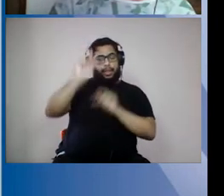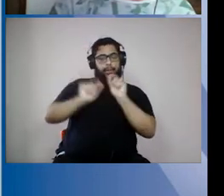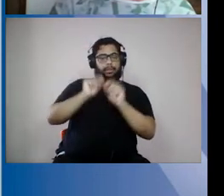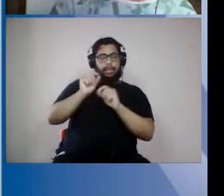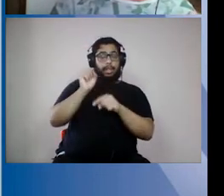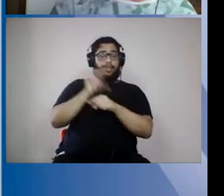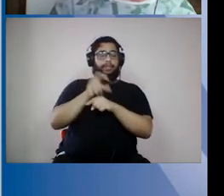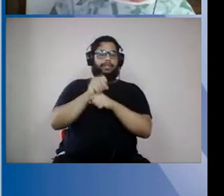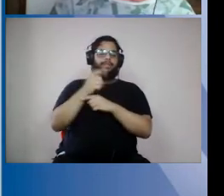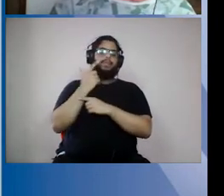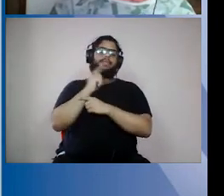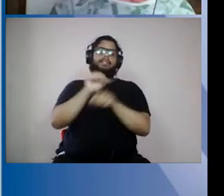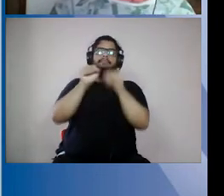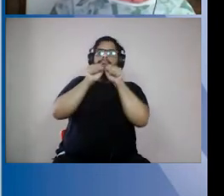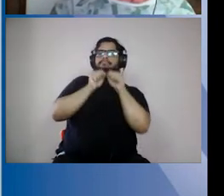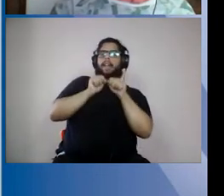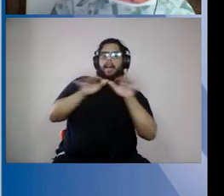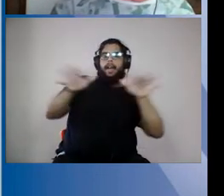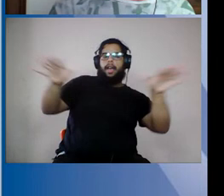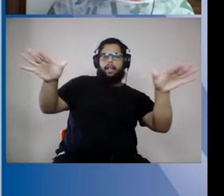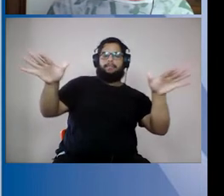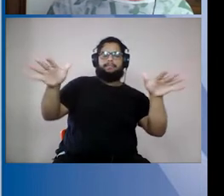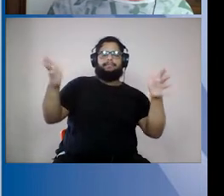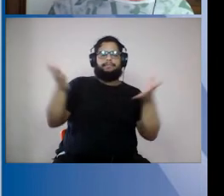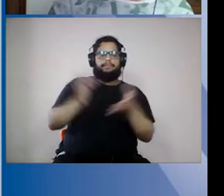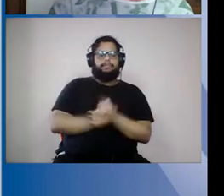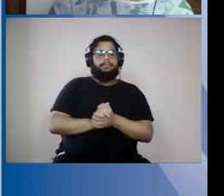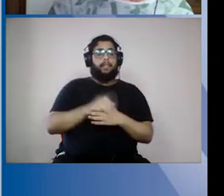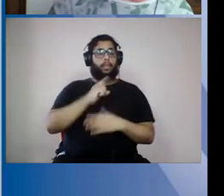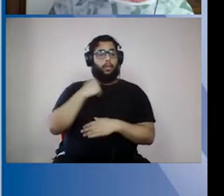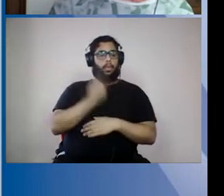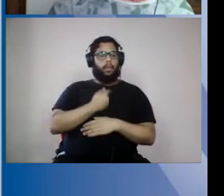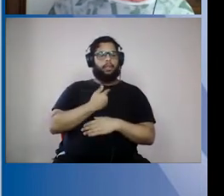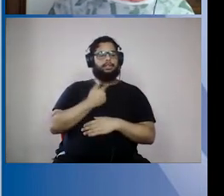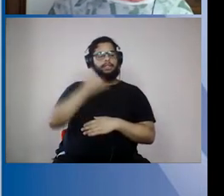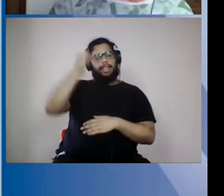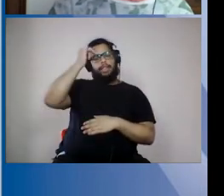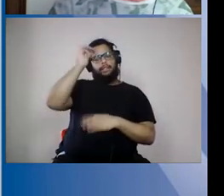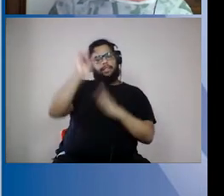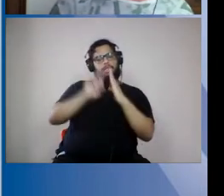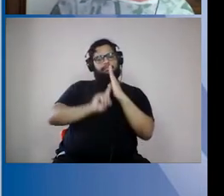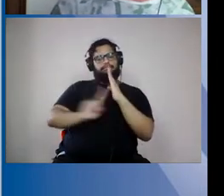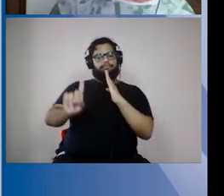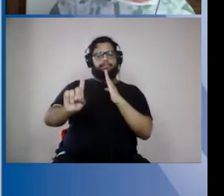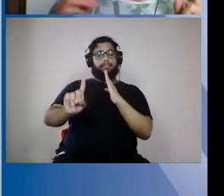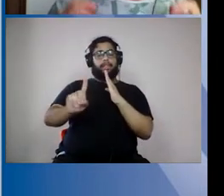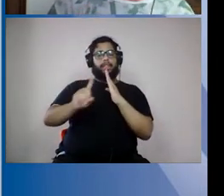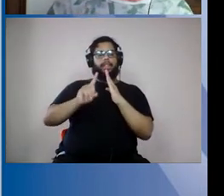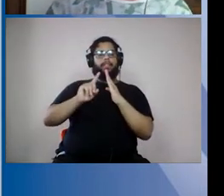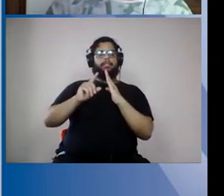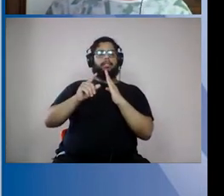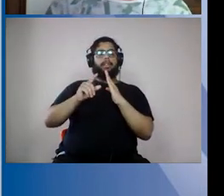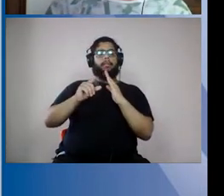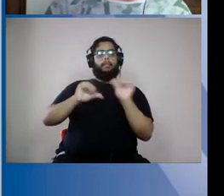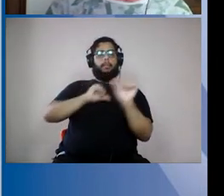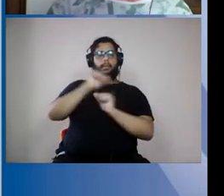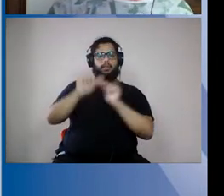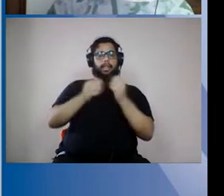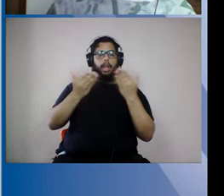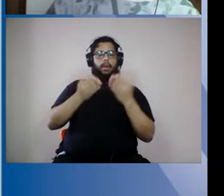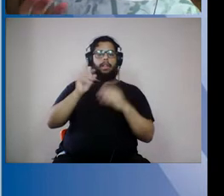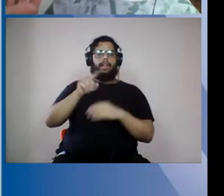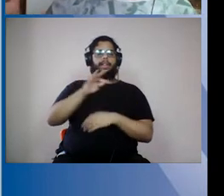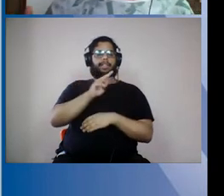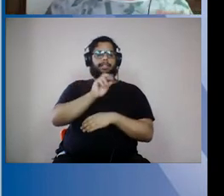vírus tenha toda essa liberdade de circulação. Quando a gente faz isso, a gente converte a transmissão comunitária em uma coisa que a gente chama de transmissão focal.